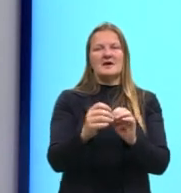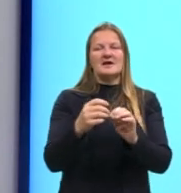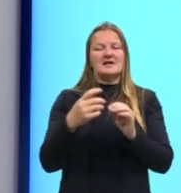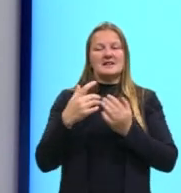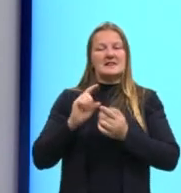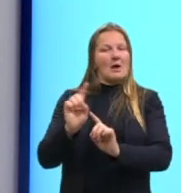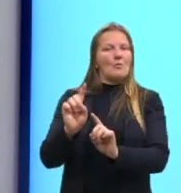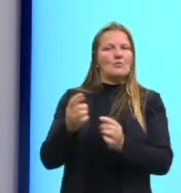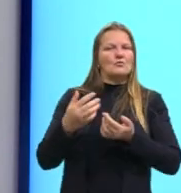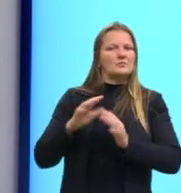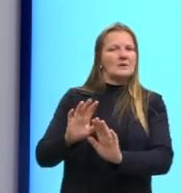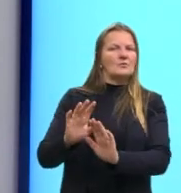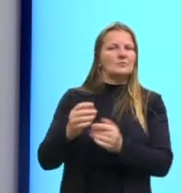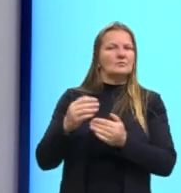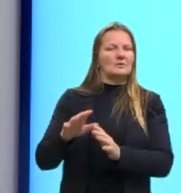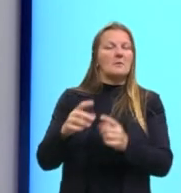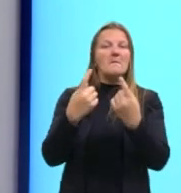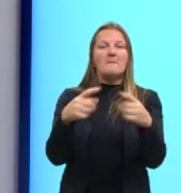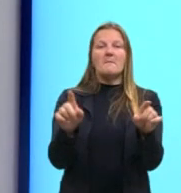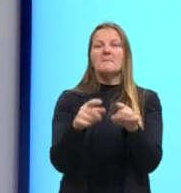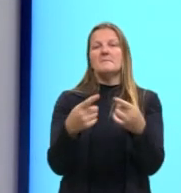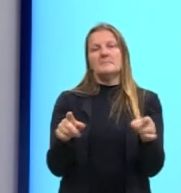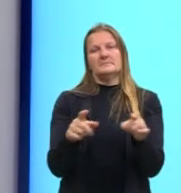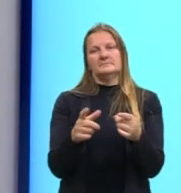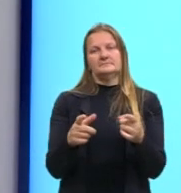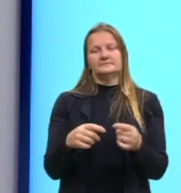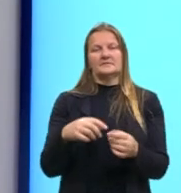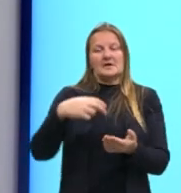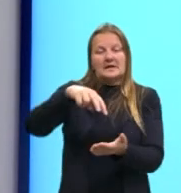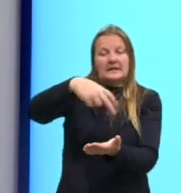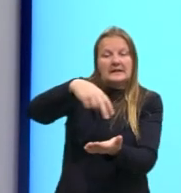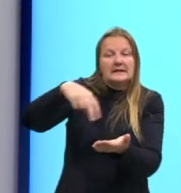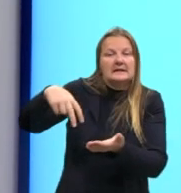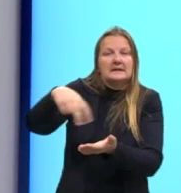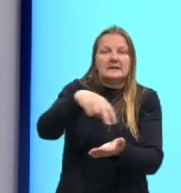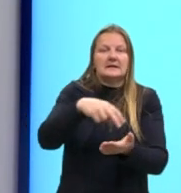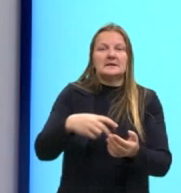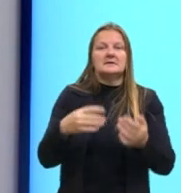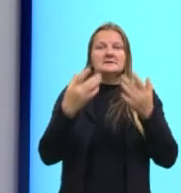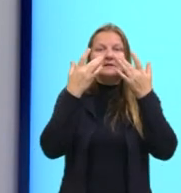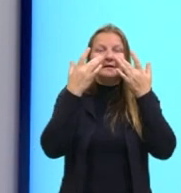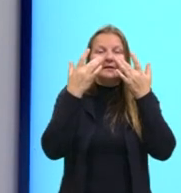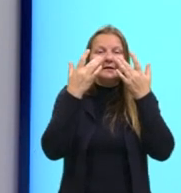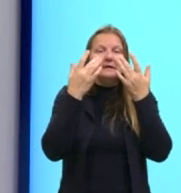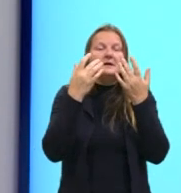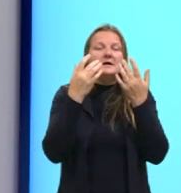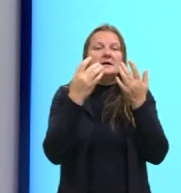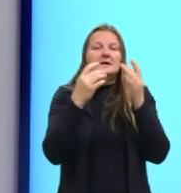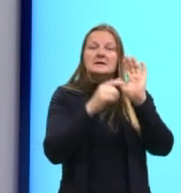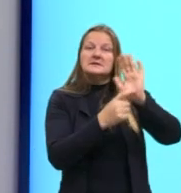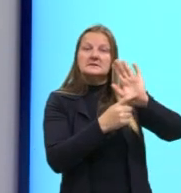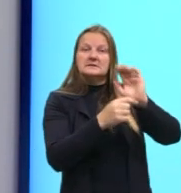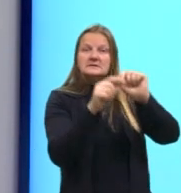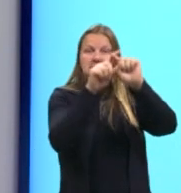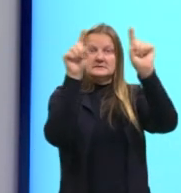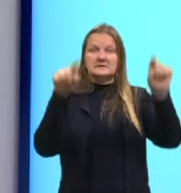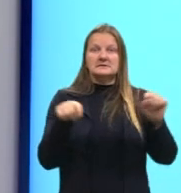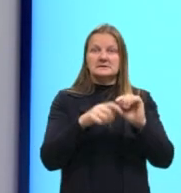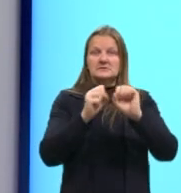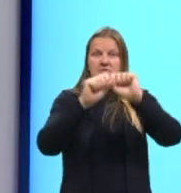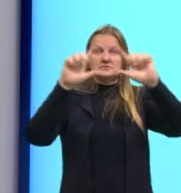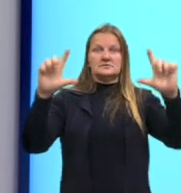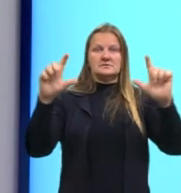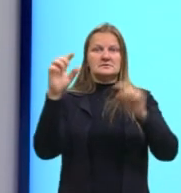movimento musical, por exemplo. O movimento da dança, o movimento do cinema. Ele não é unificado. Tudo o que podemos